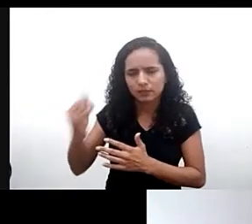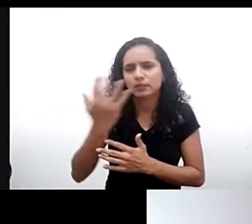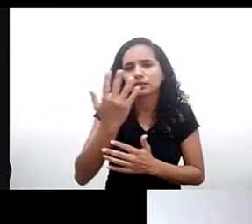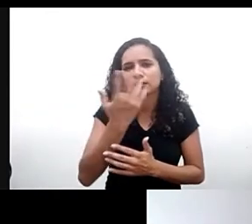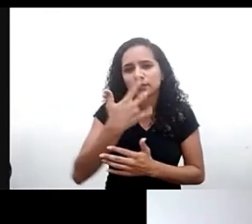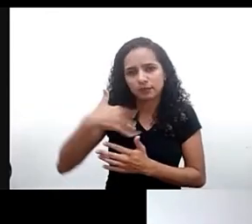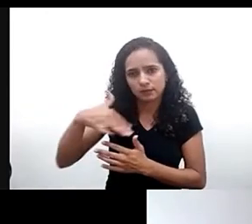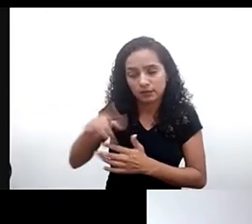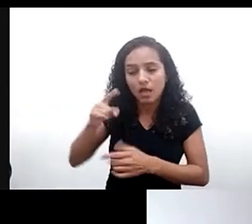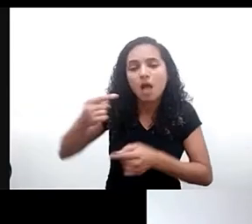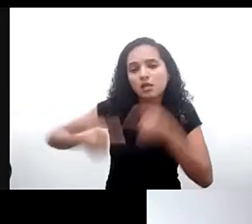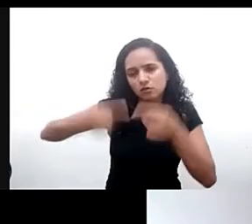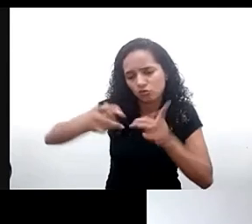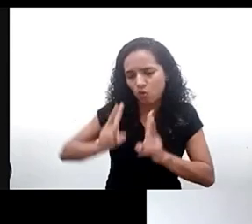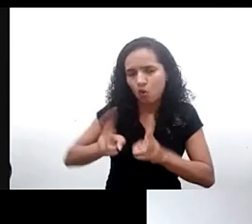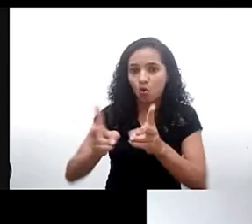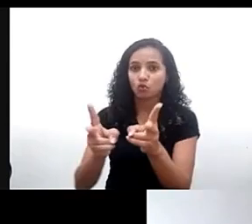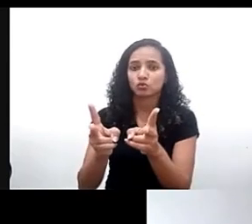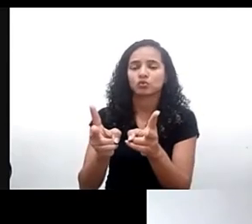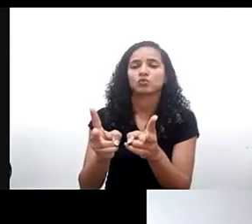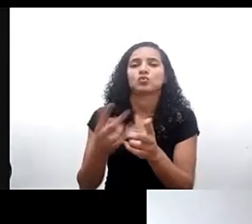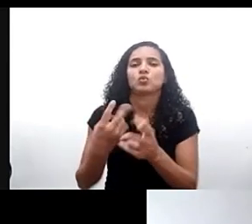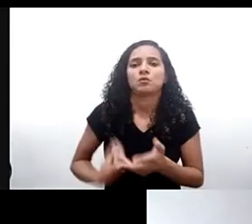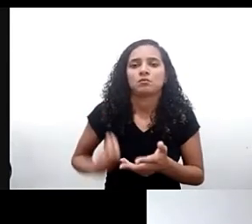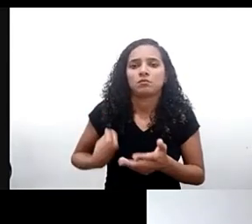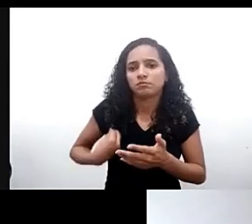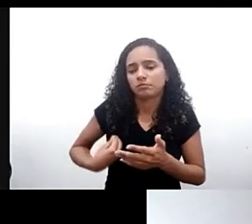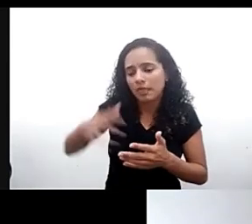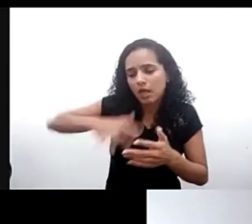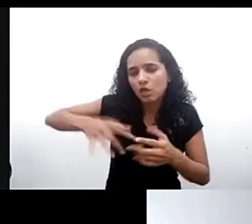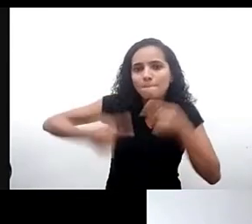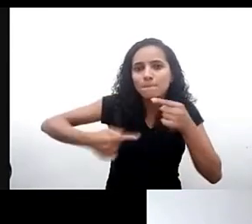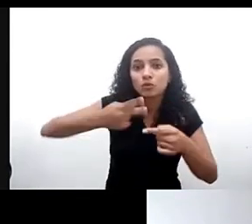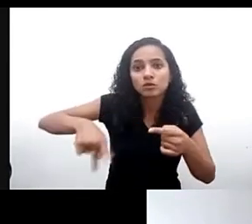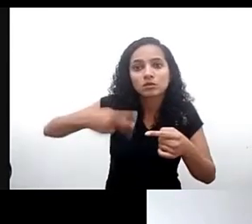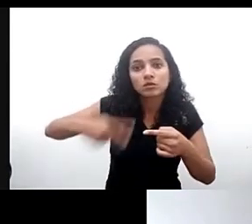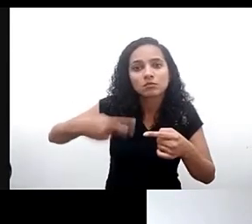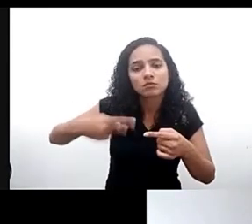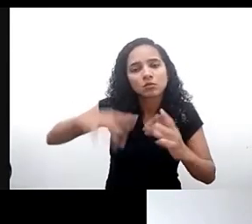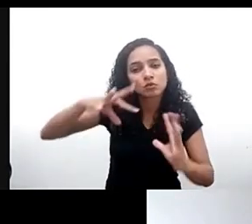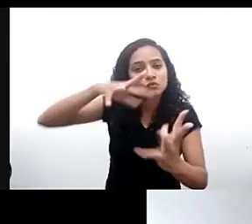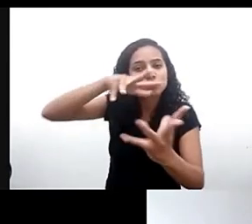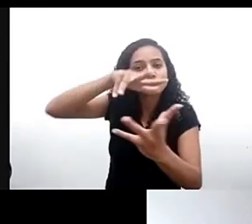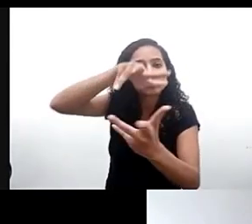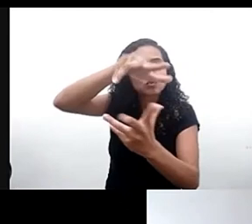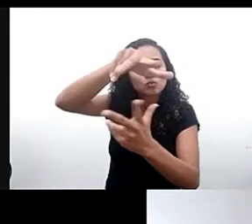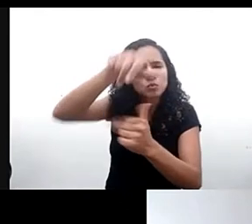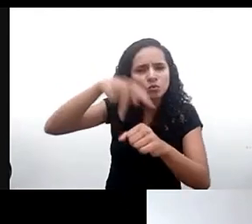essa discussão continua muito presente na geração de políticas públicas em nível global regional e local